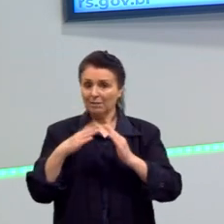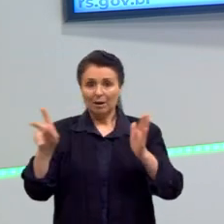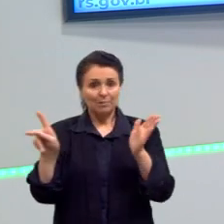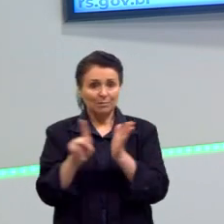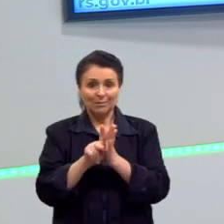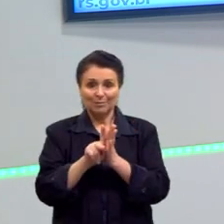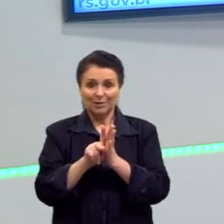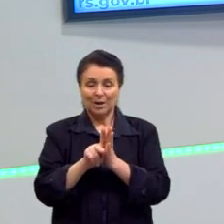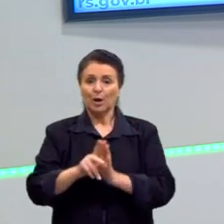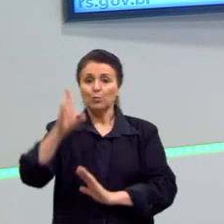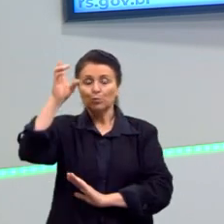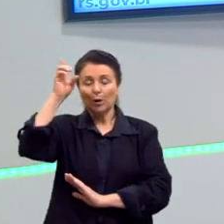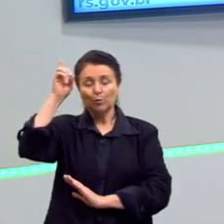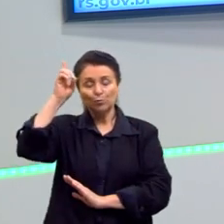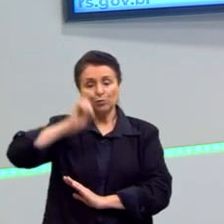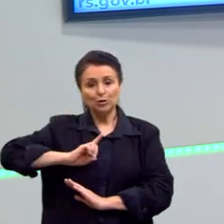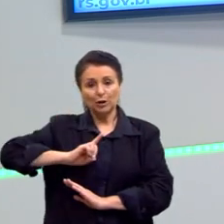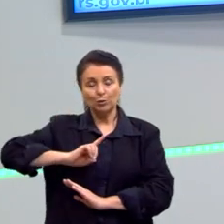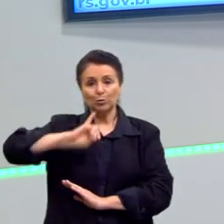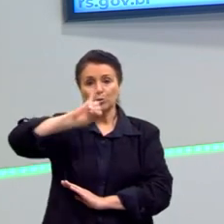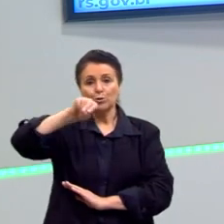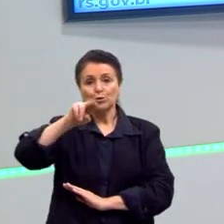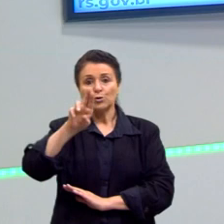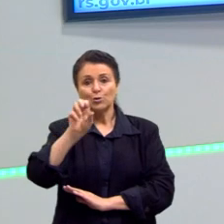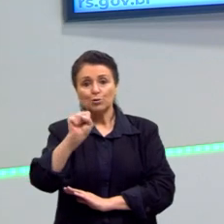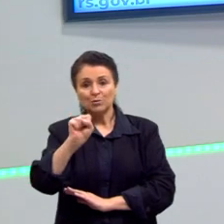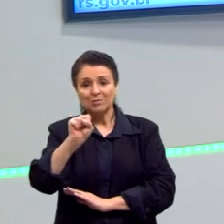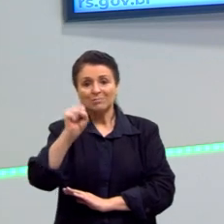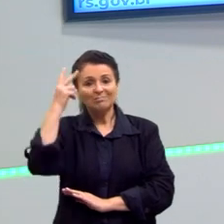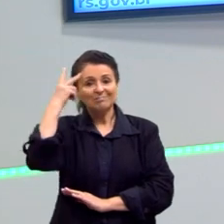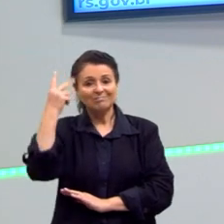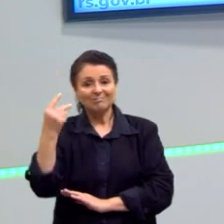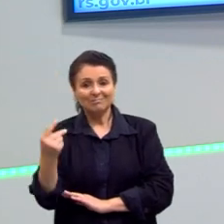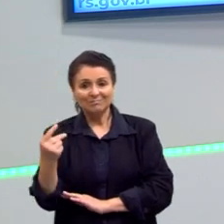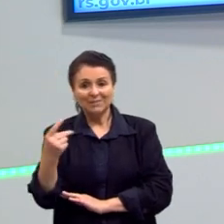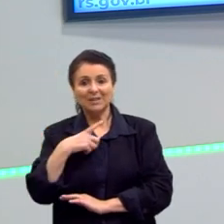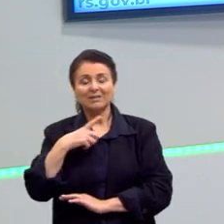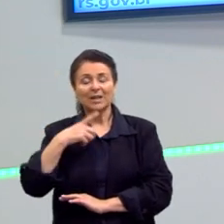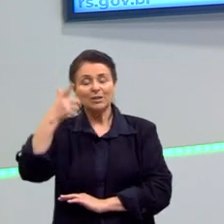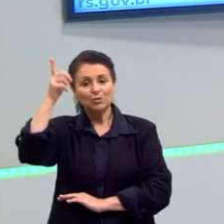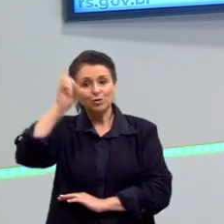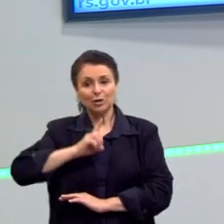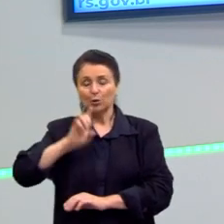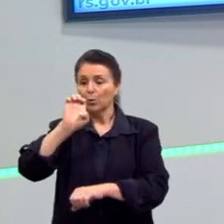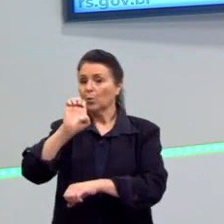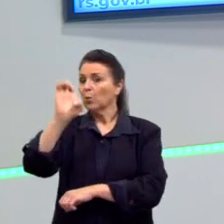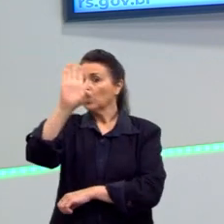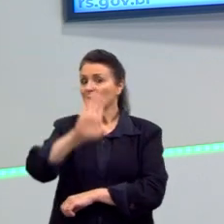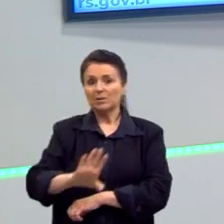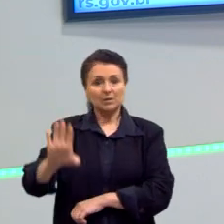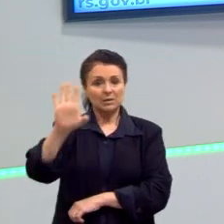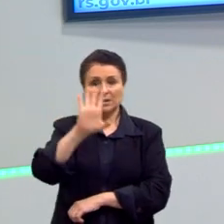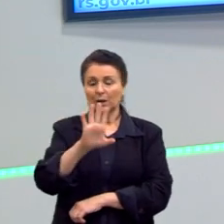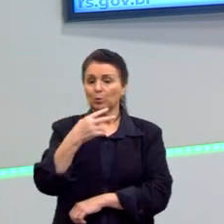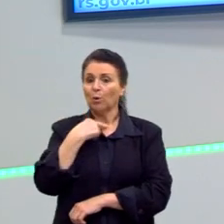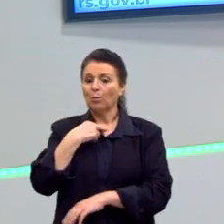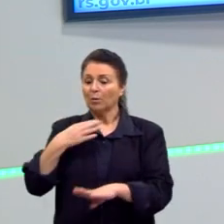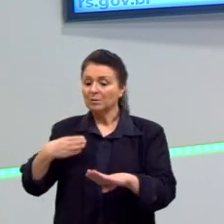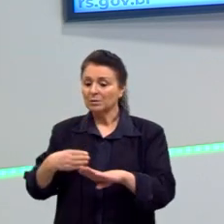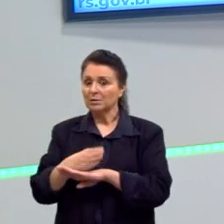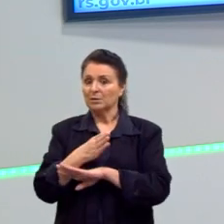justnatural. Então, pessoas têm direito à liberdade e à propriedade. O Estado não deve intervir nisso. Só